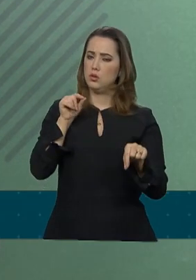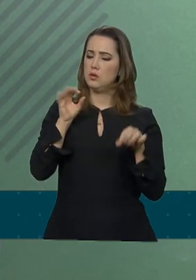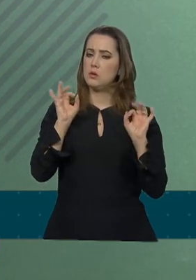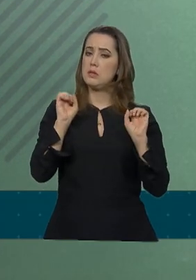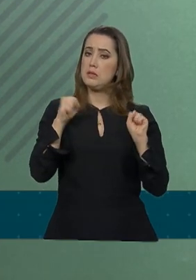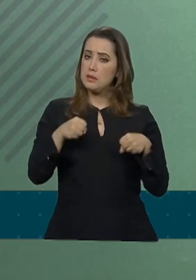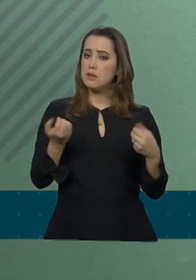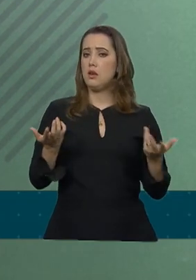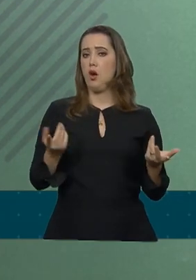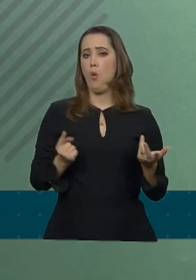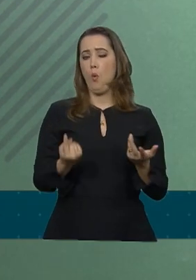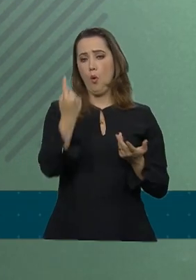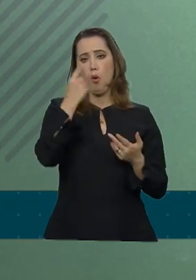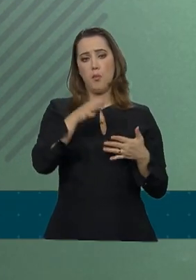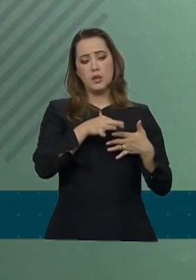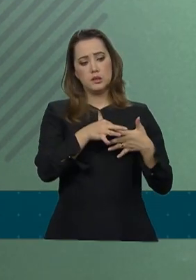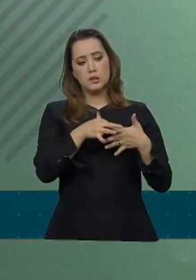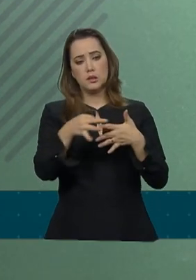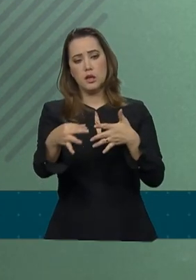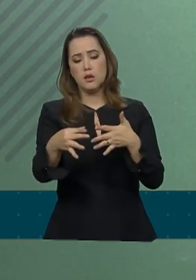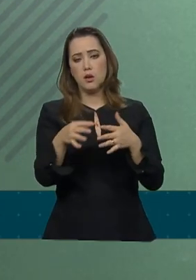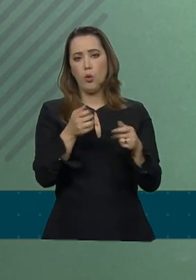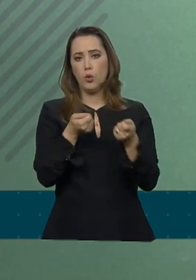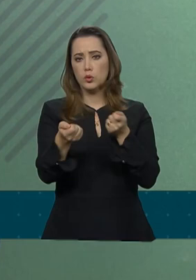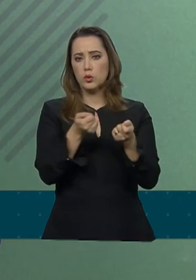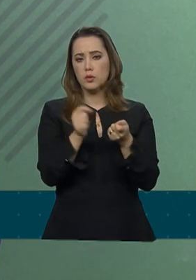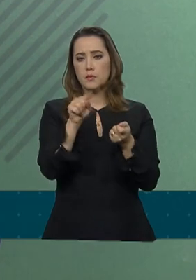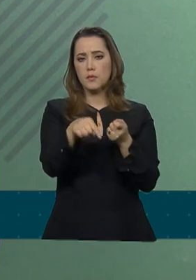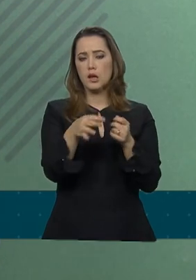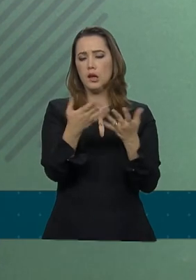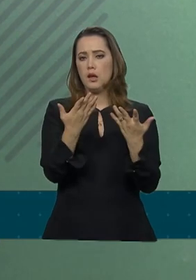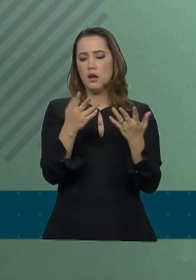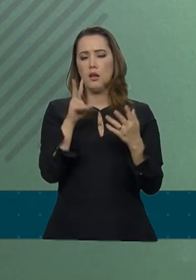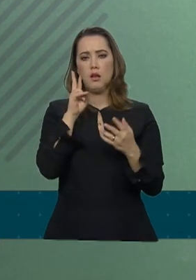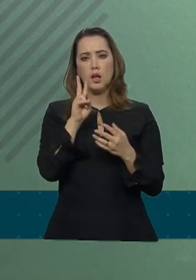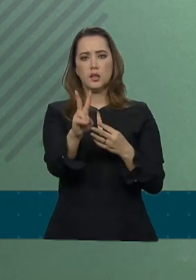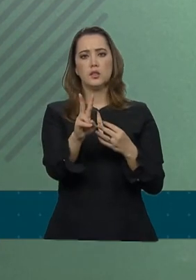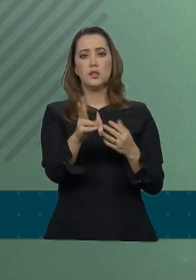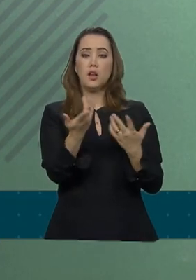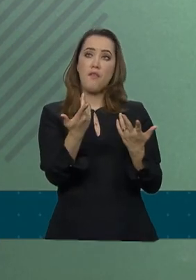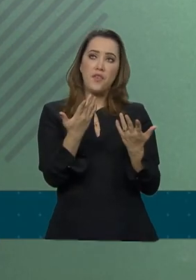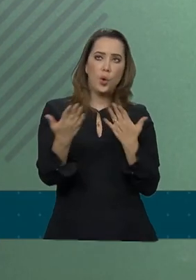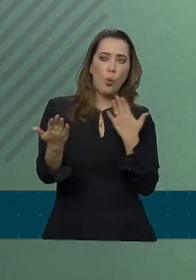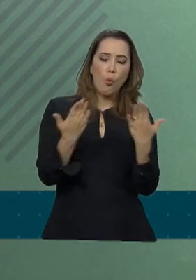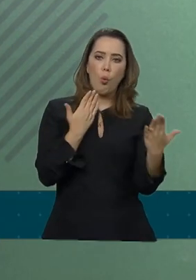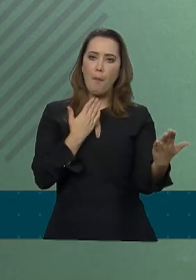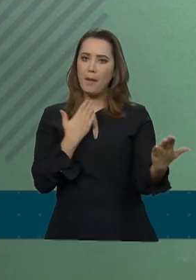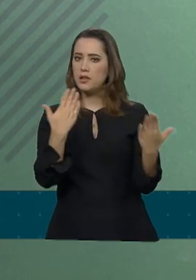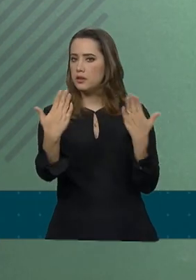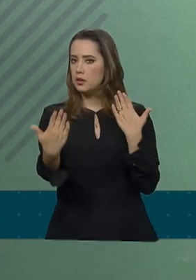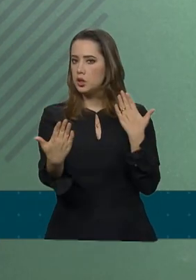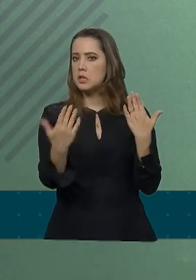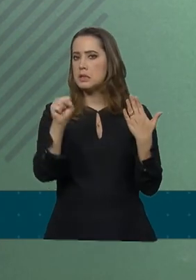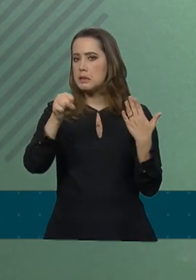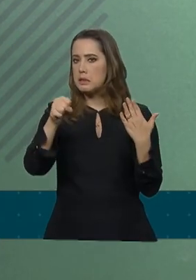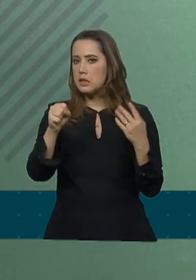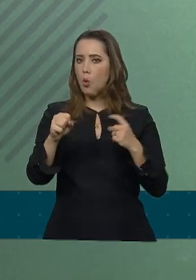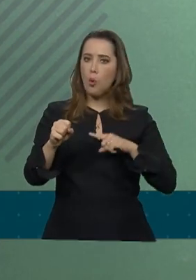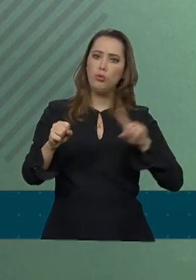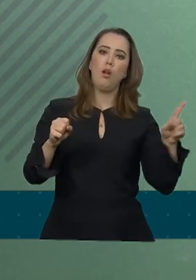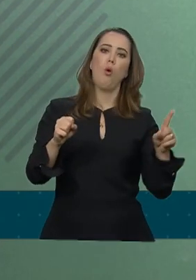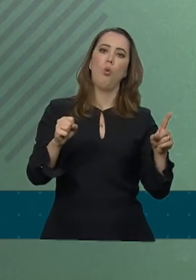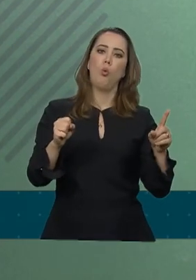claro, uma dessas linhas de controle é o estabelecimento já de, entre aspas, placares para identificarmos qual é a